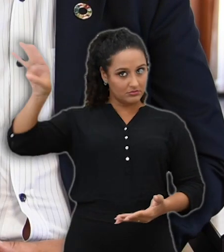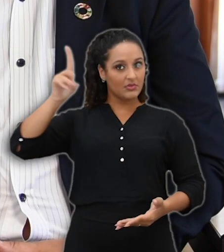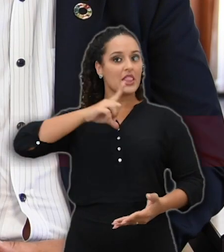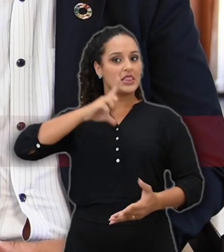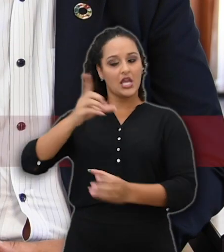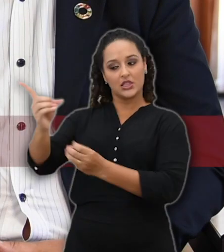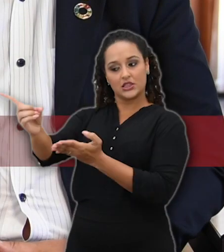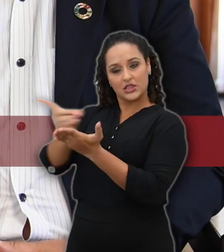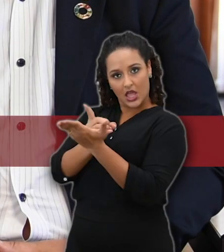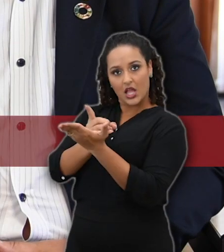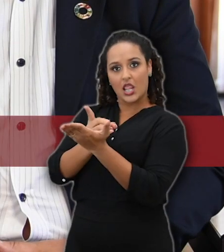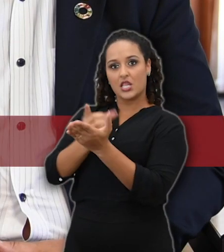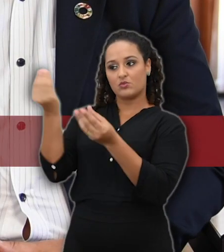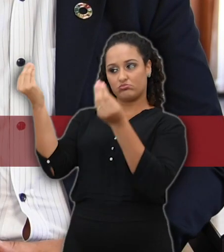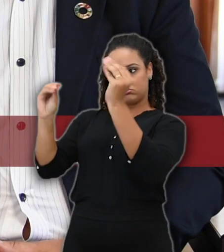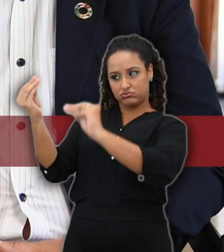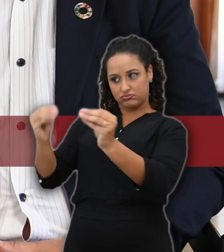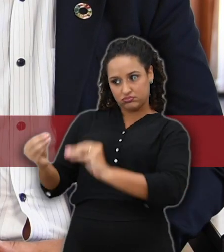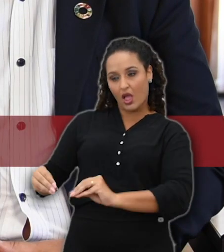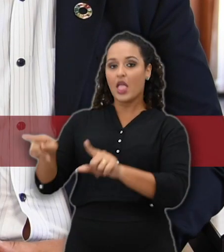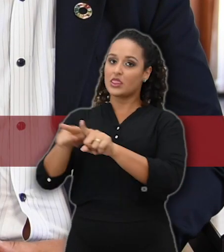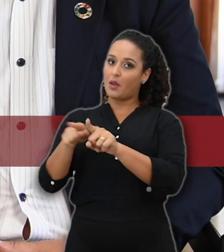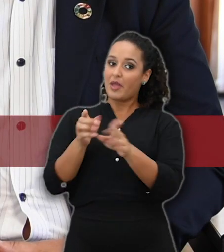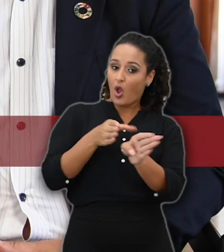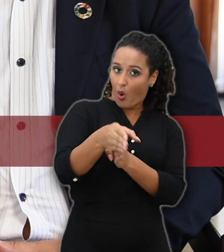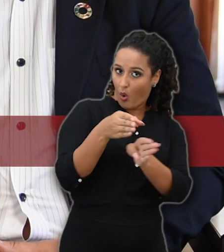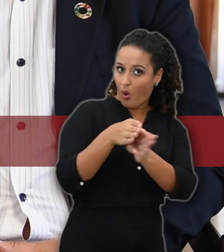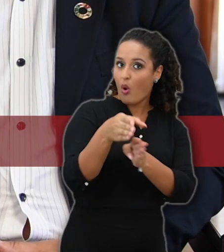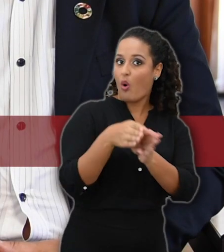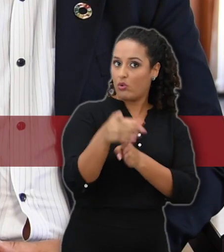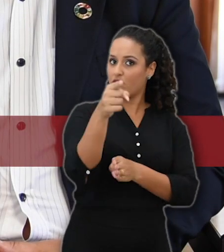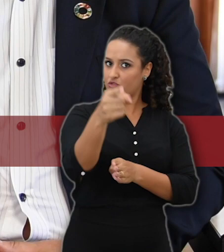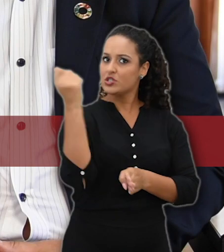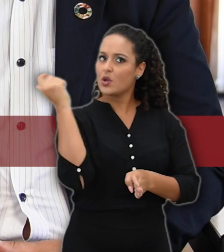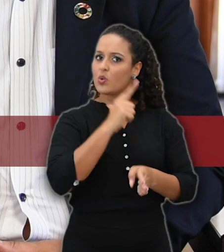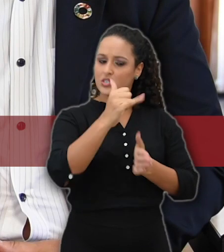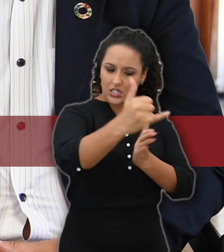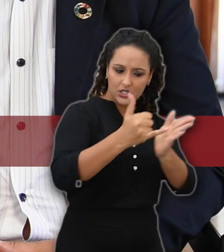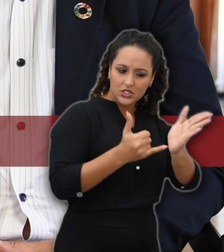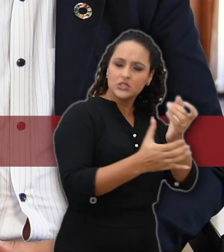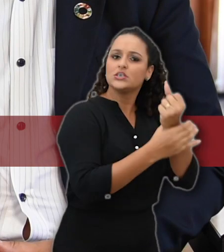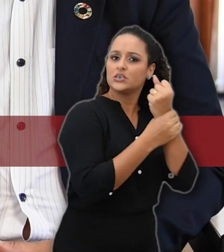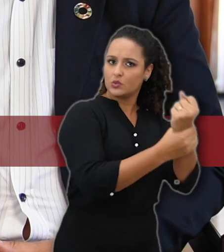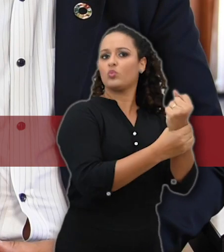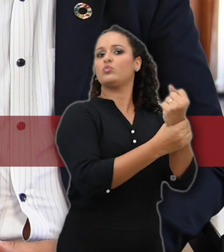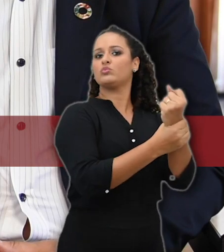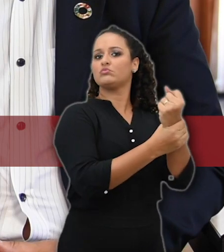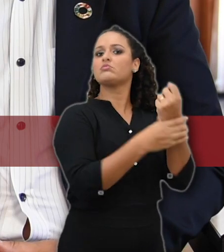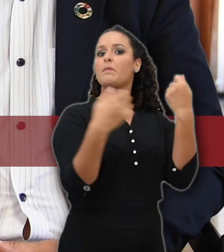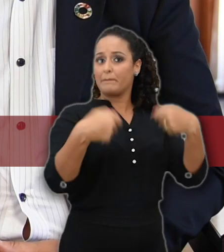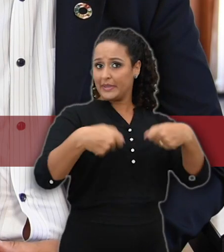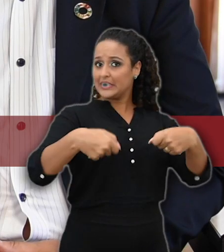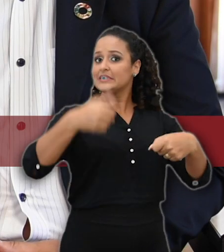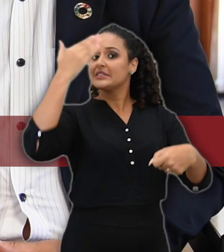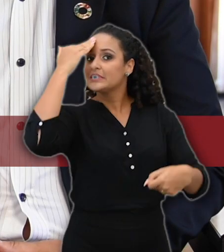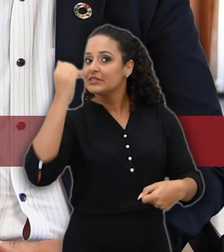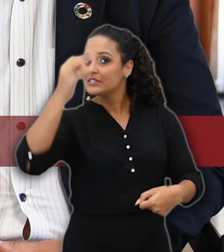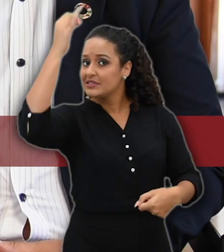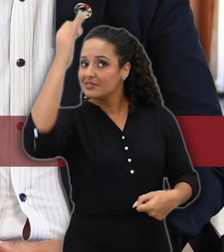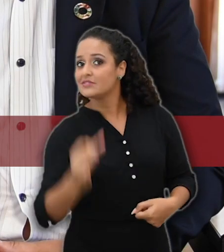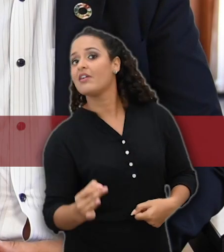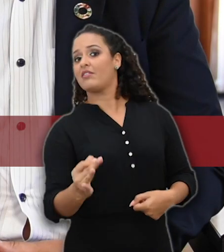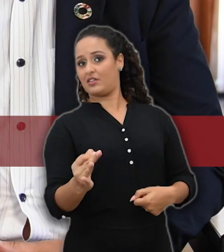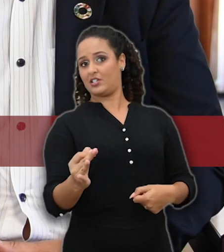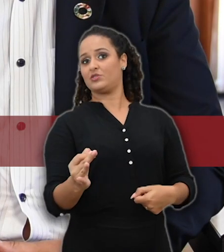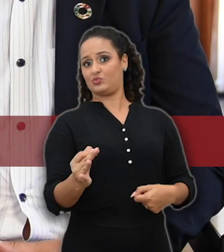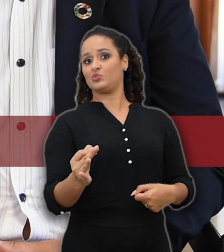Então, lá no site nós temos os formulários, nós temos toda a orientação necessária para que você faça a sua inscrição com segurança. E